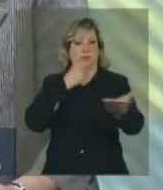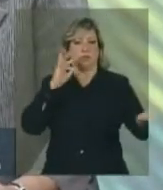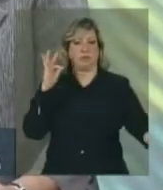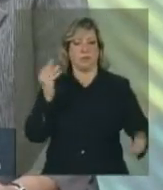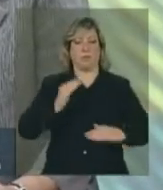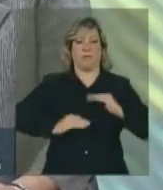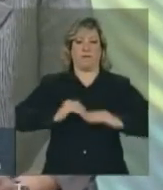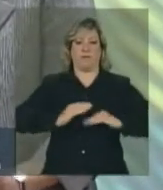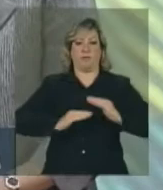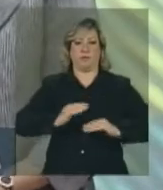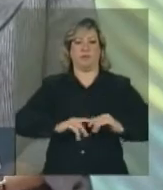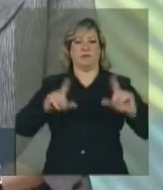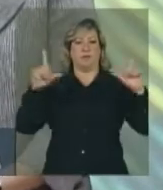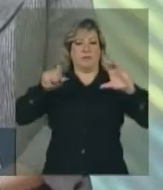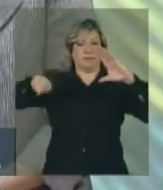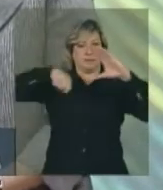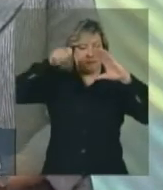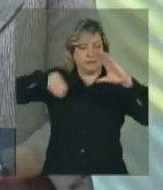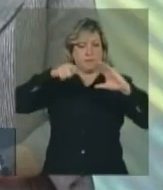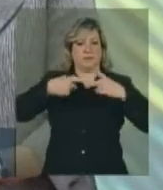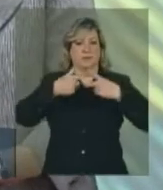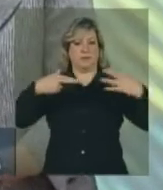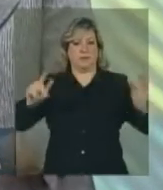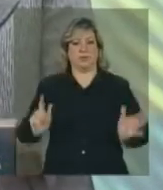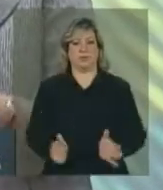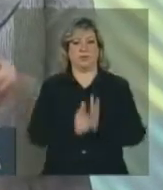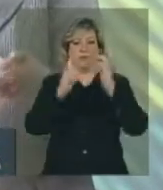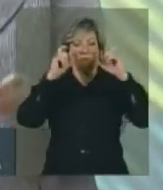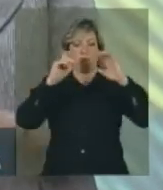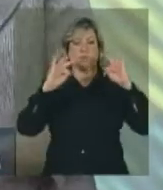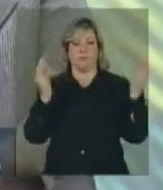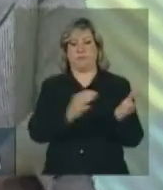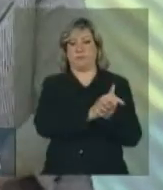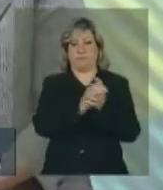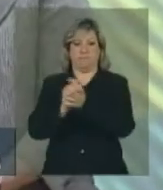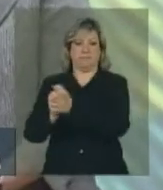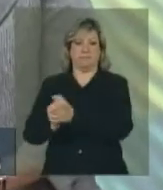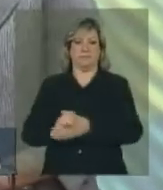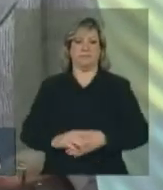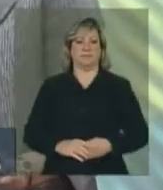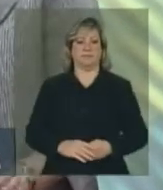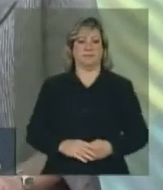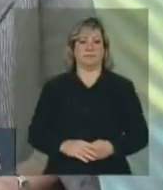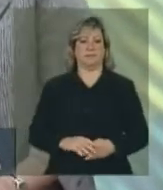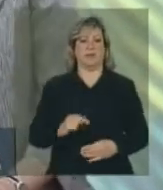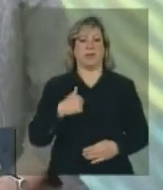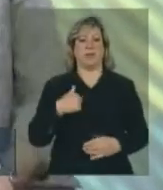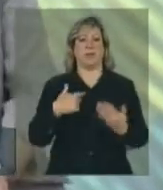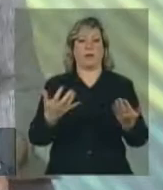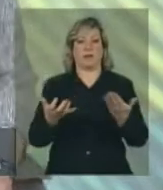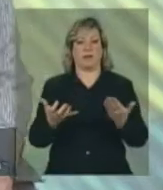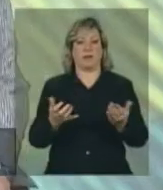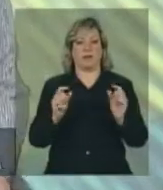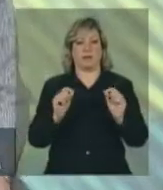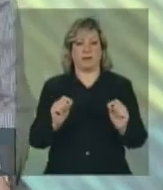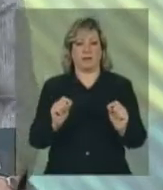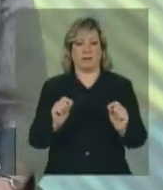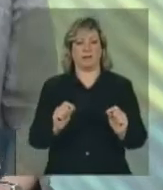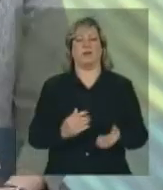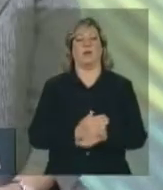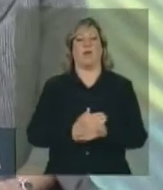profissionais da imprensa, cinegrafistas, jornalistas, fotógrafos. Eu queria iniciar